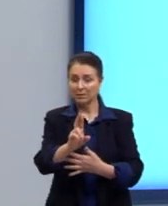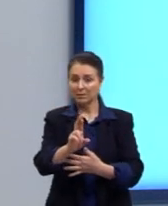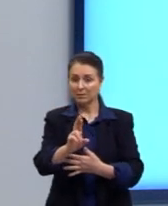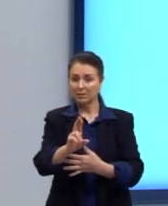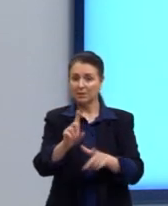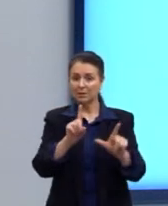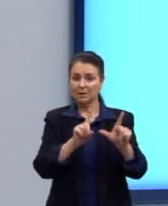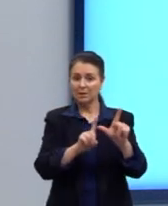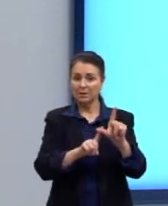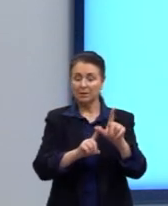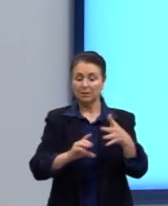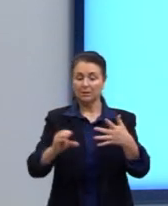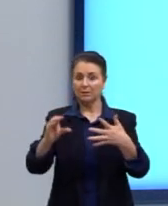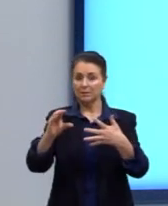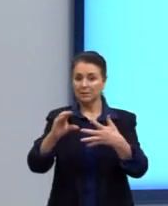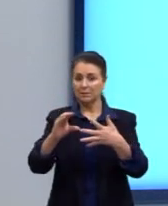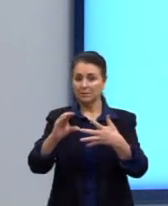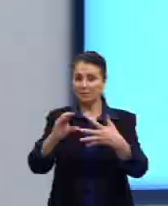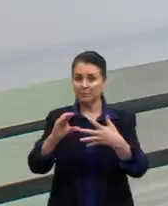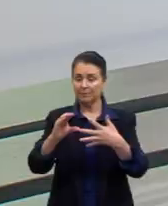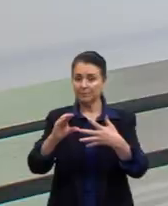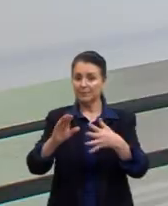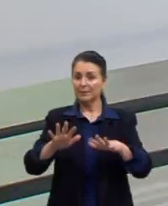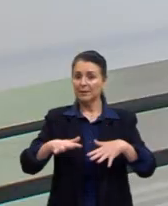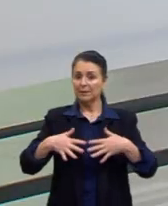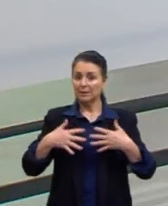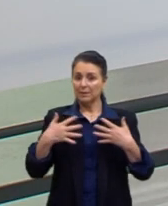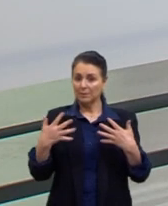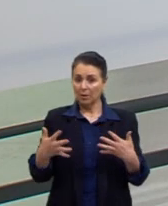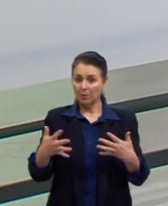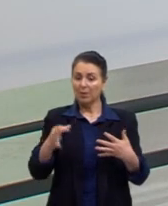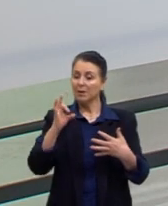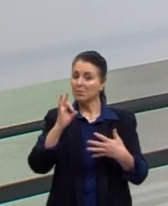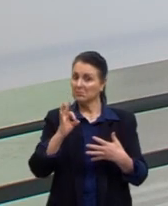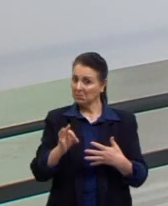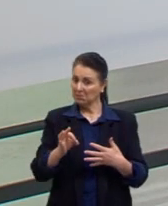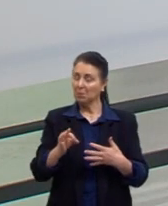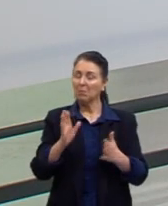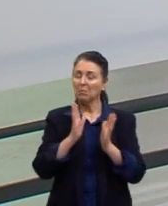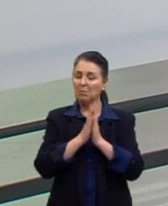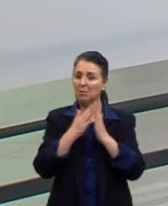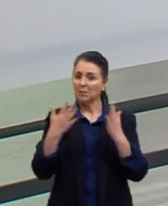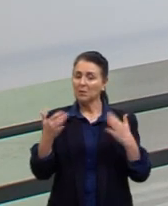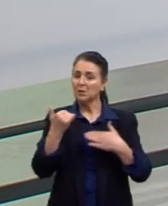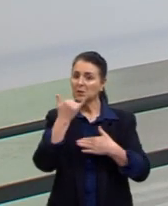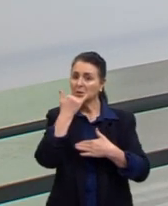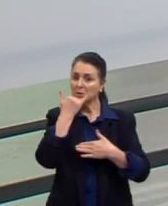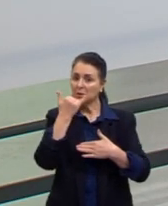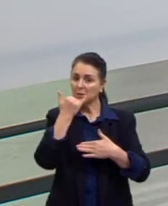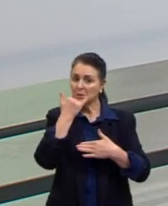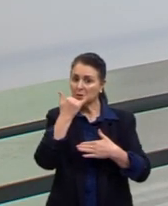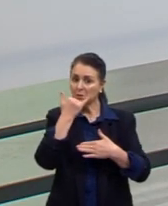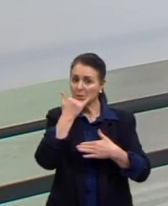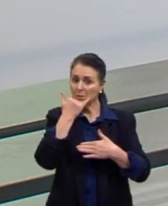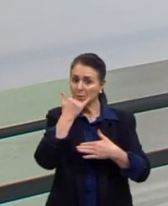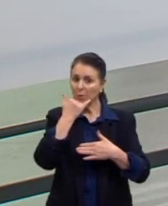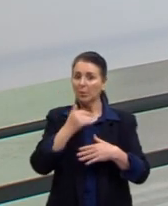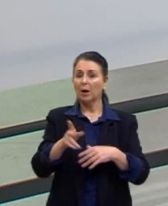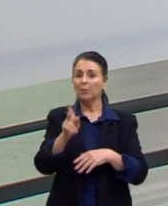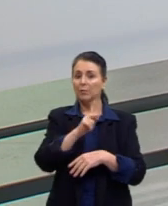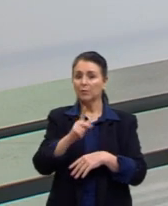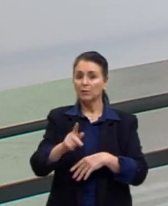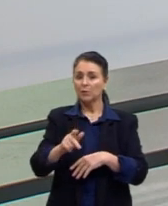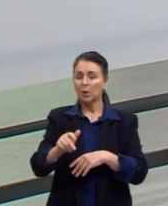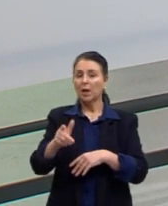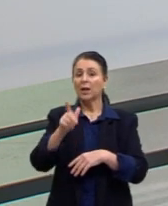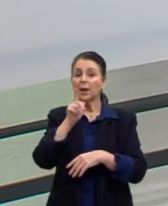letra C. Então, quem acertou, parabéns. Gente, desculpa aí por no meio do caminho eu tomar uma água, dar uma